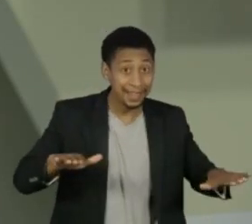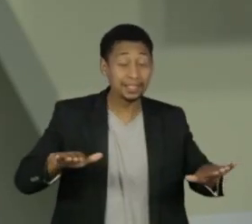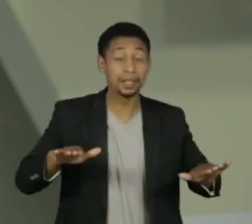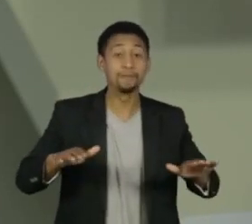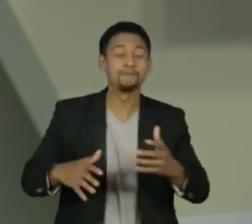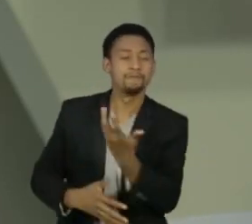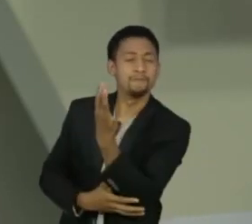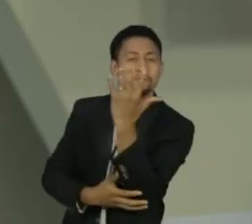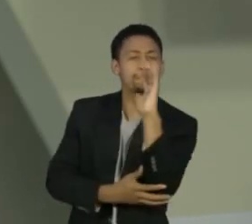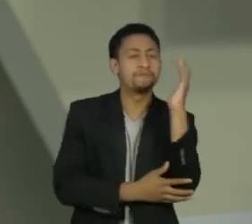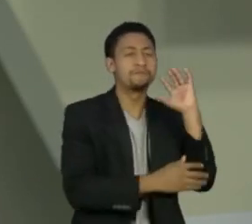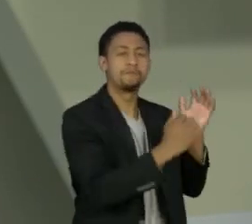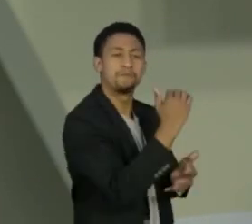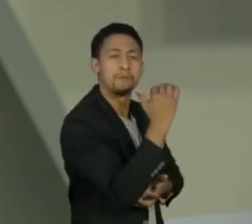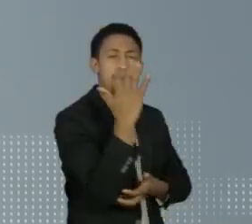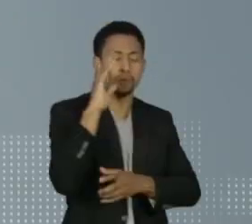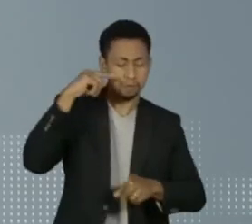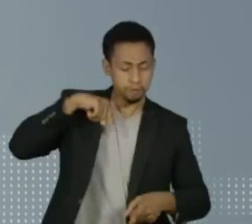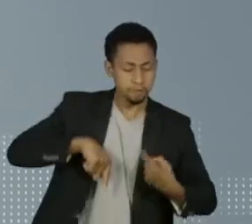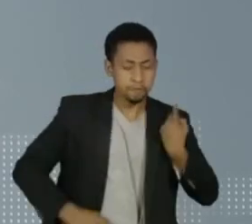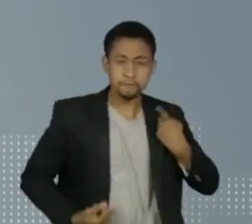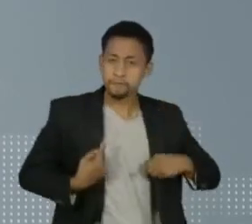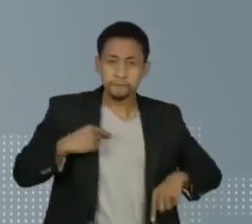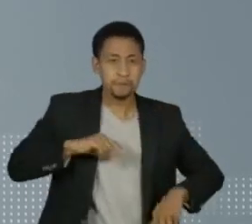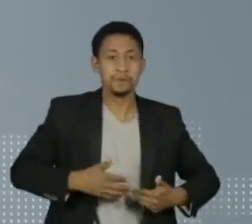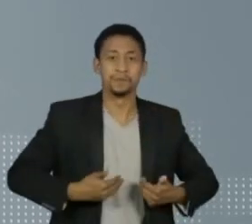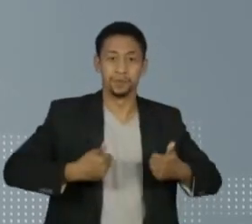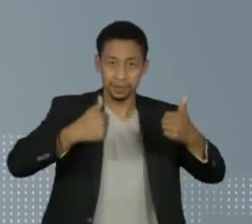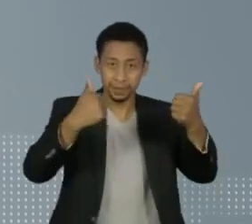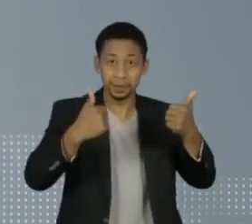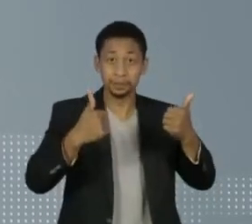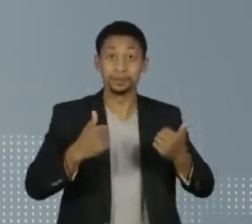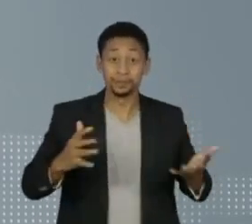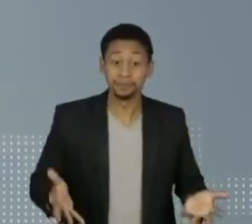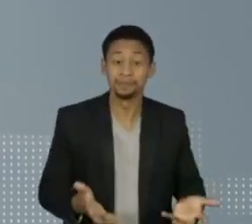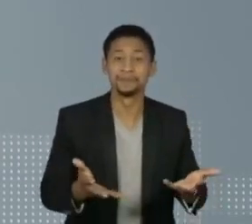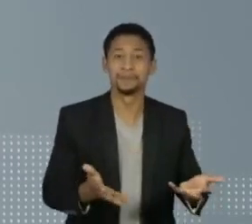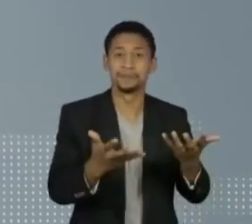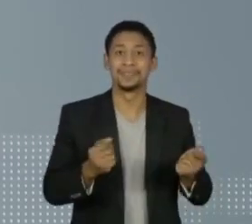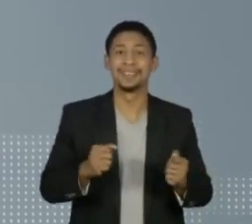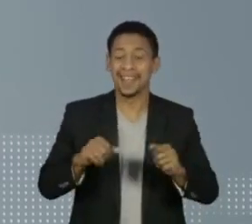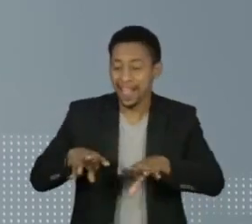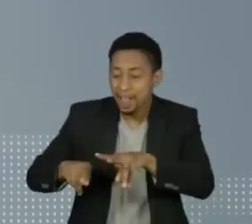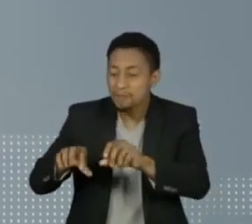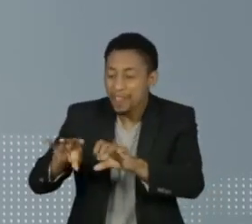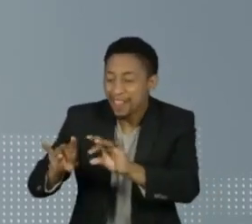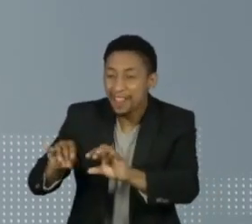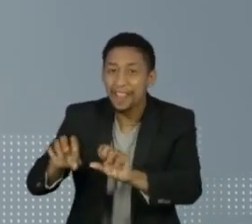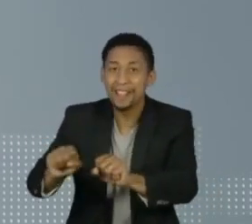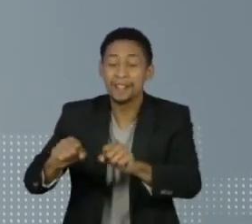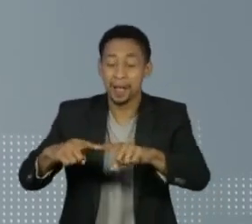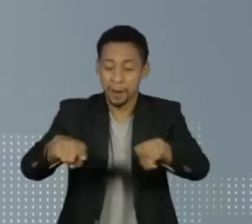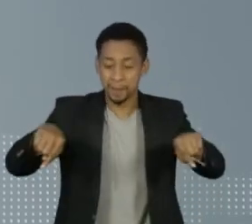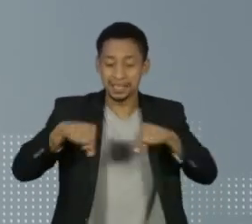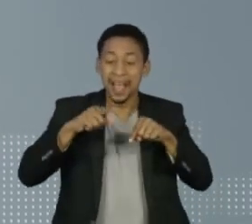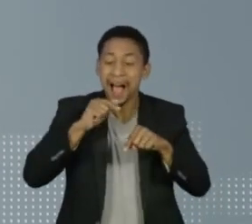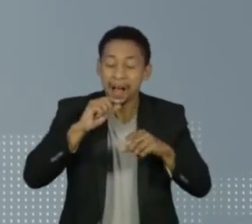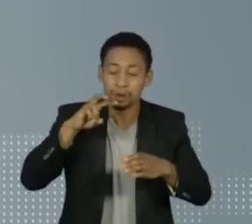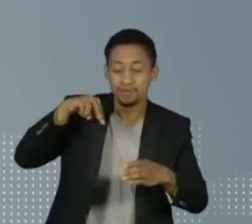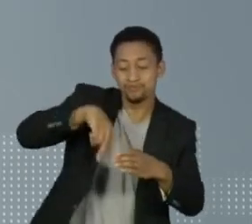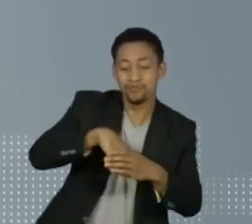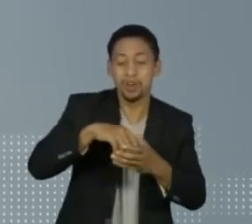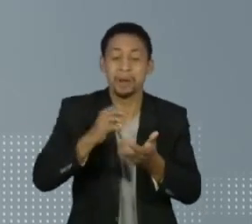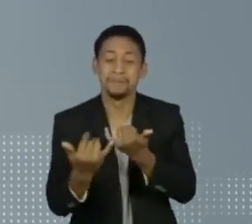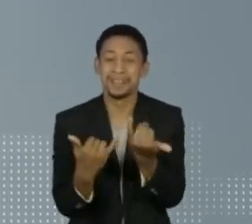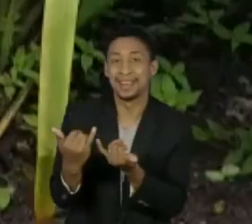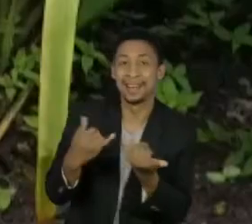tem mais imunidade no organismo. Pisar na lama, brincar dentro de uma bacia com água, ficar descalço